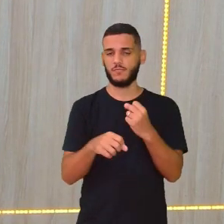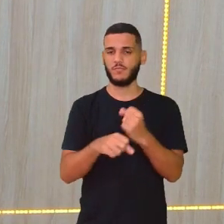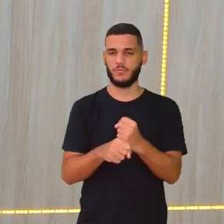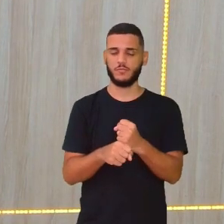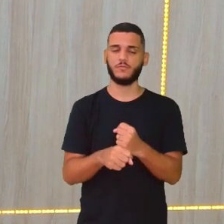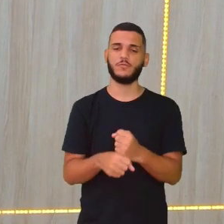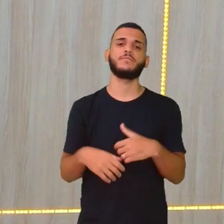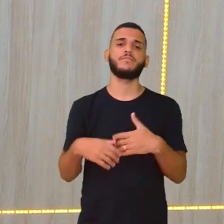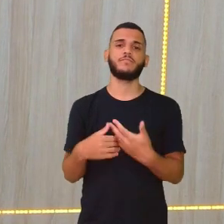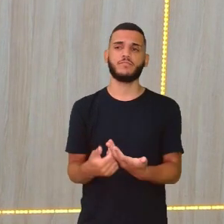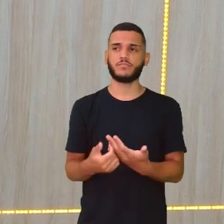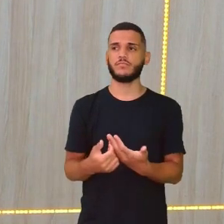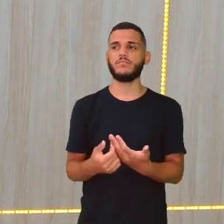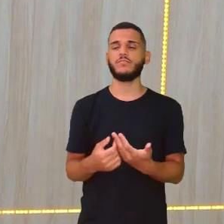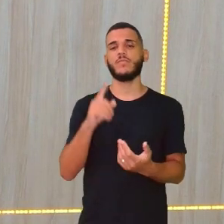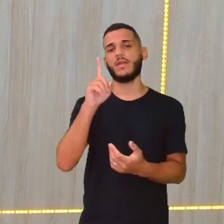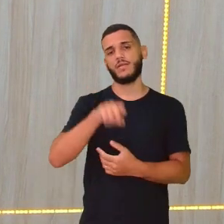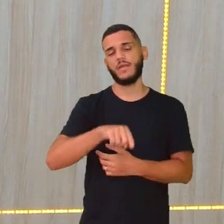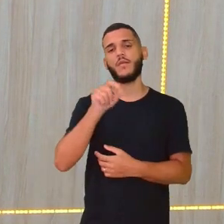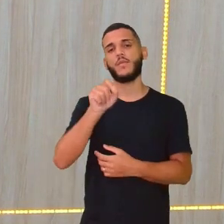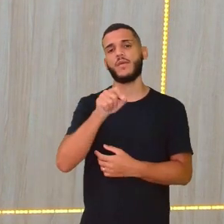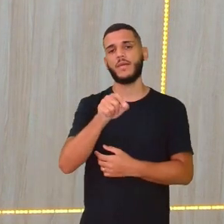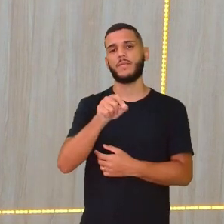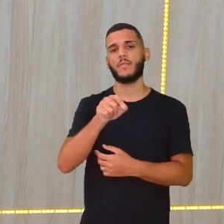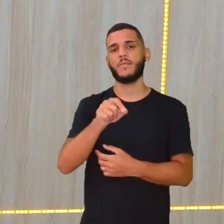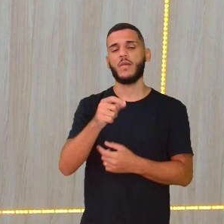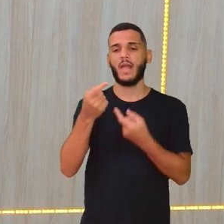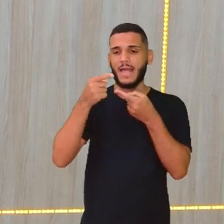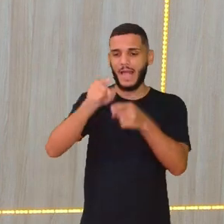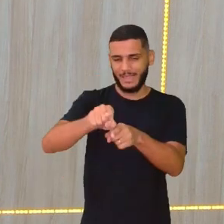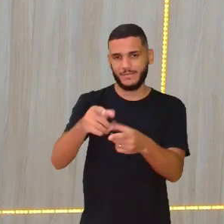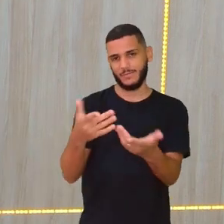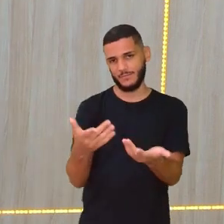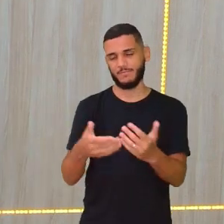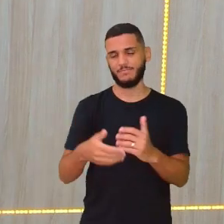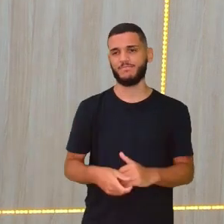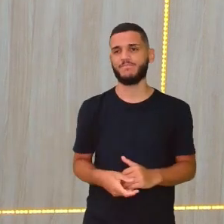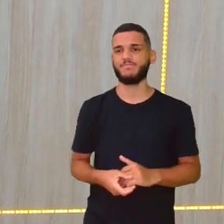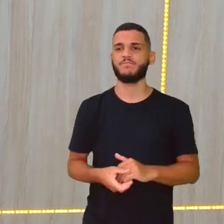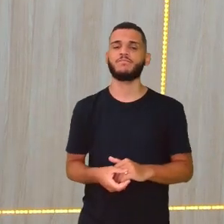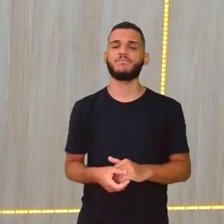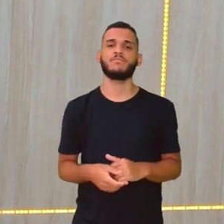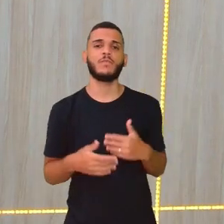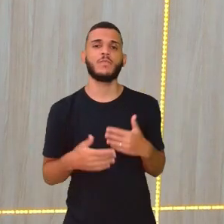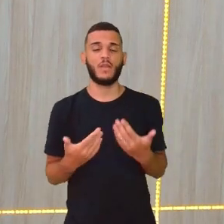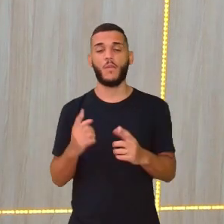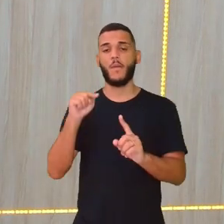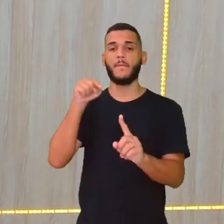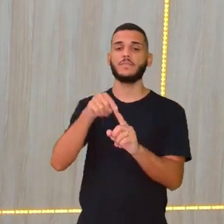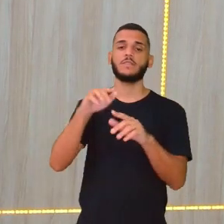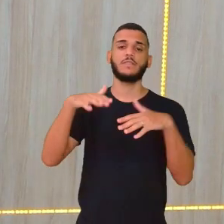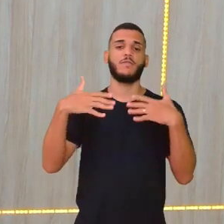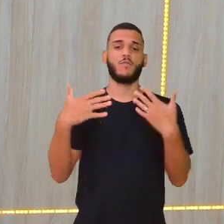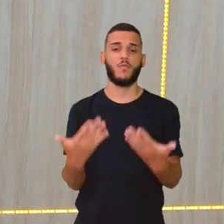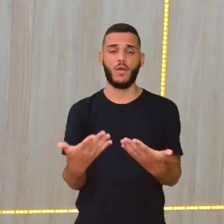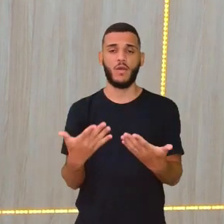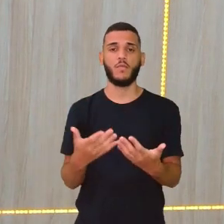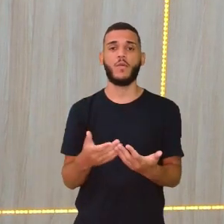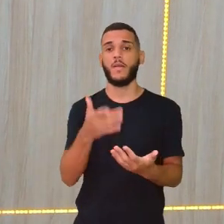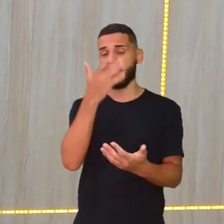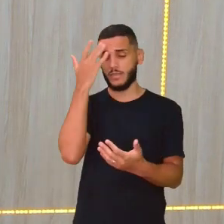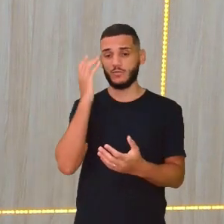os pontos, dessa vez meio que como se fosse atacando, né? Então, o objetivo aí do